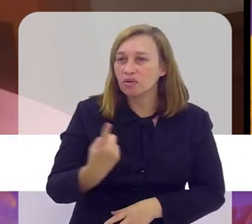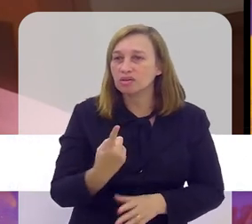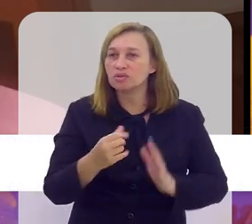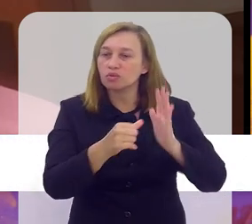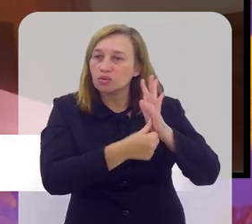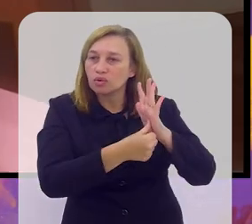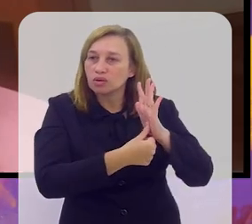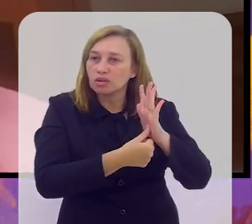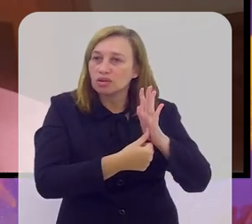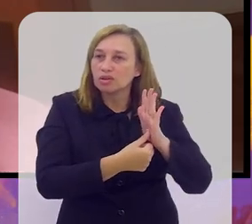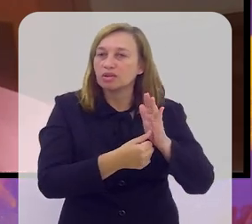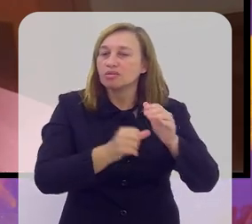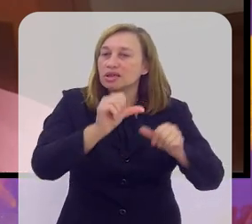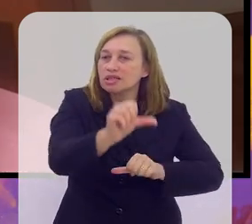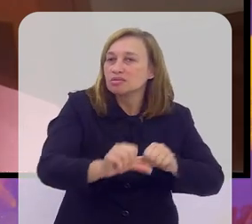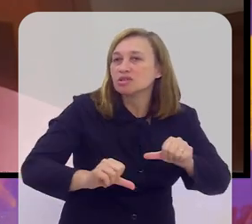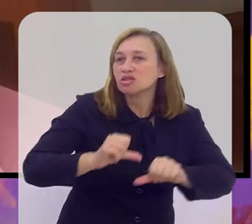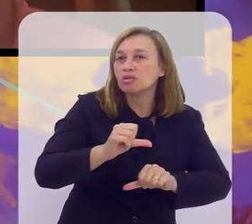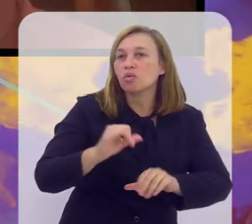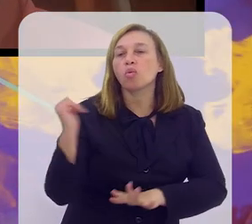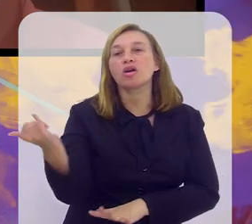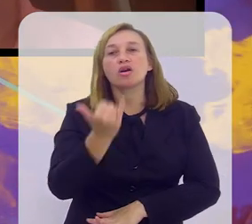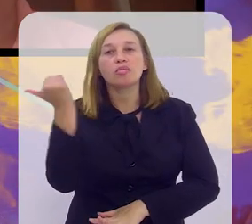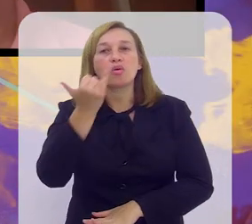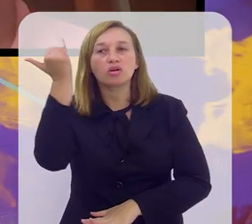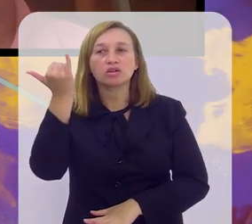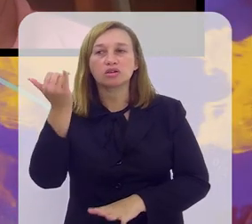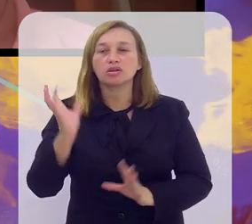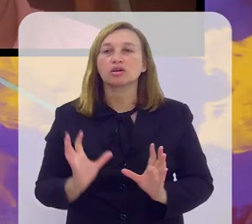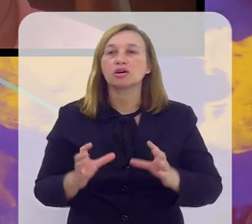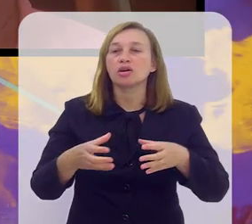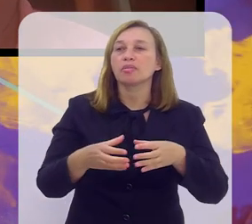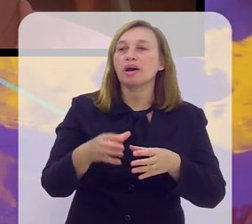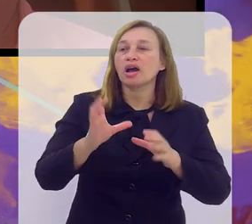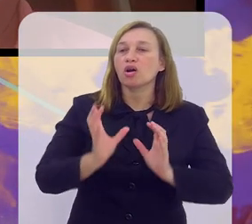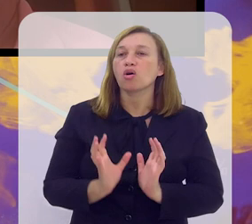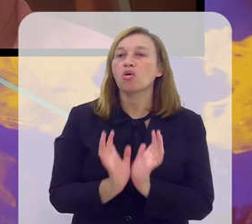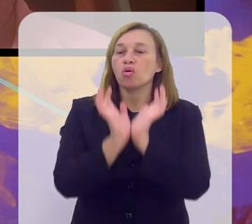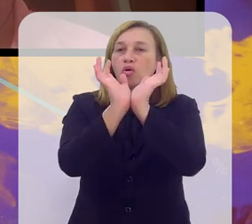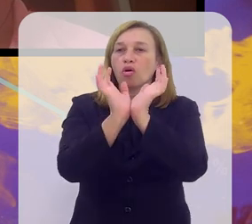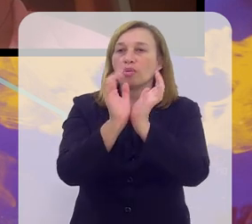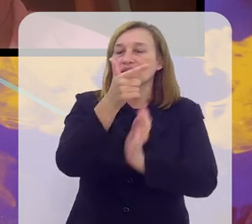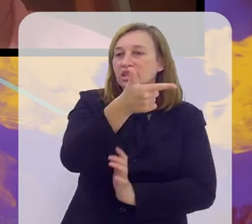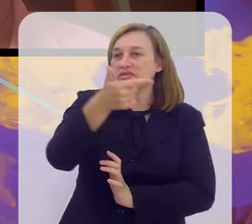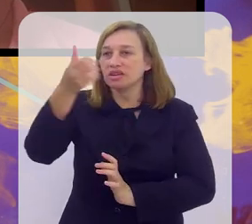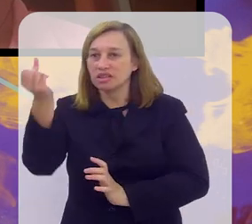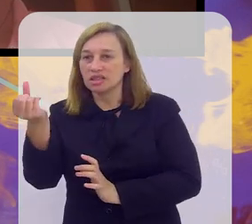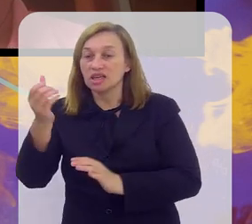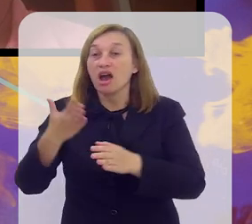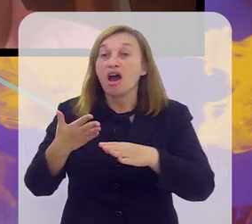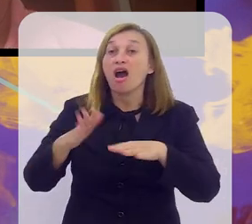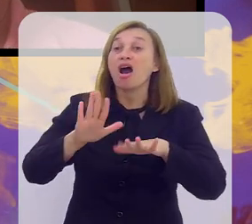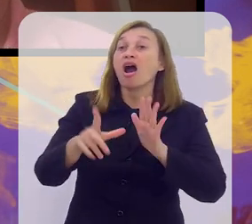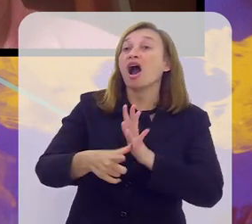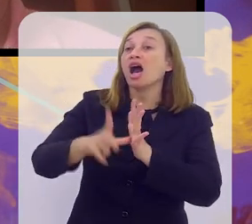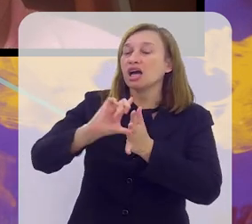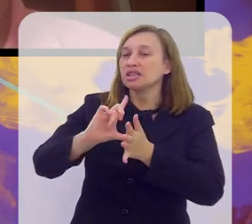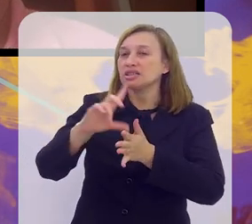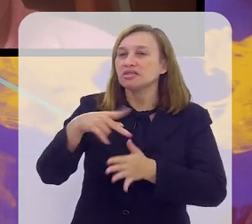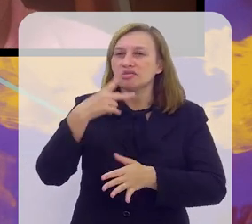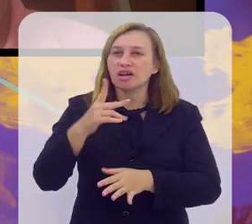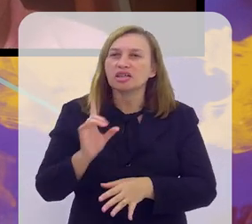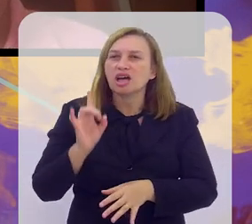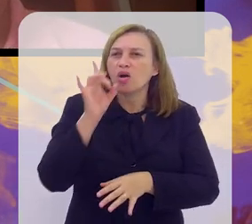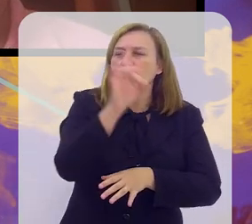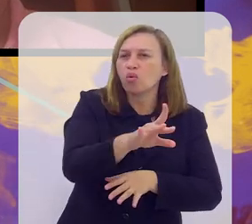passando por um ciclo de transformação importante para a Copa de 26, né, Rui? É, com certeza. Antes de entrarmos na